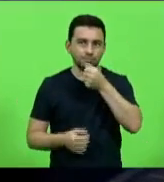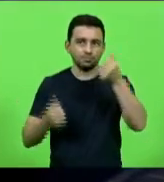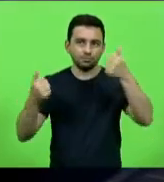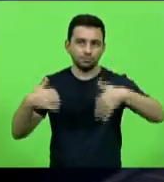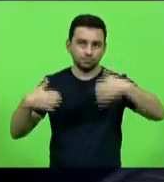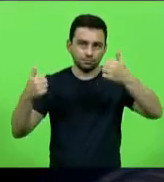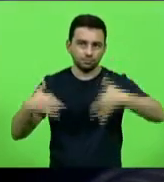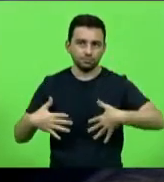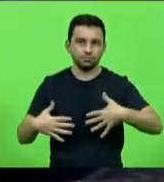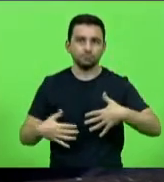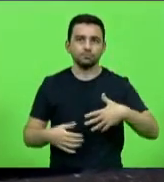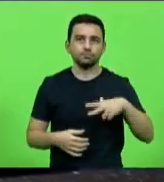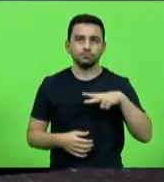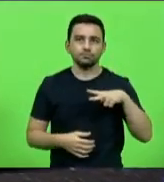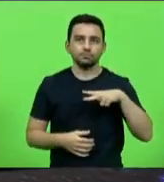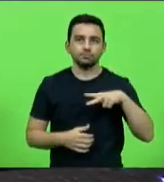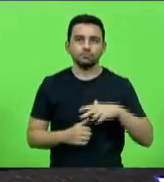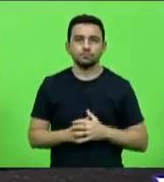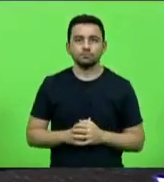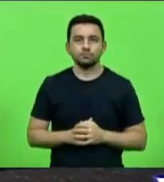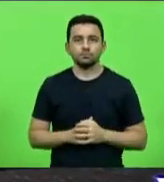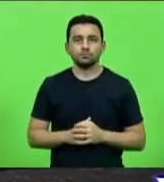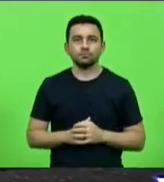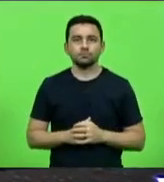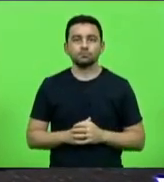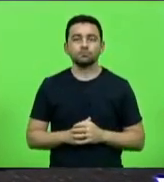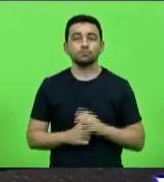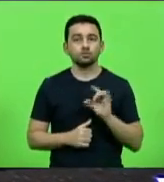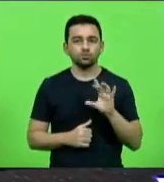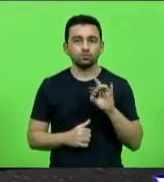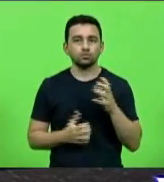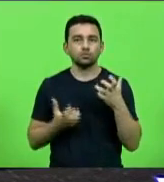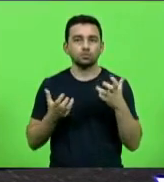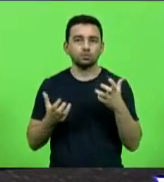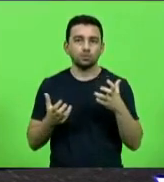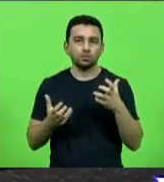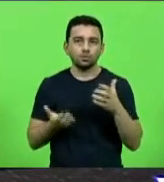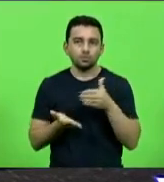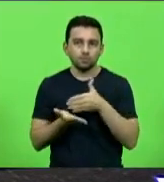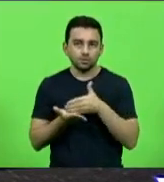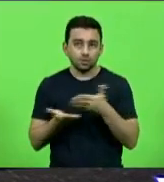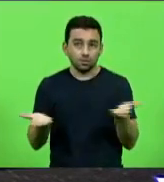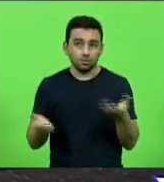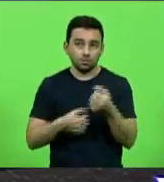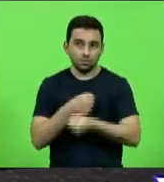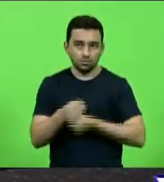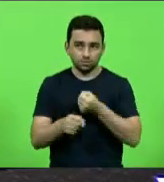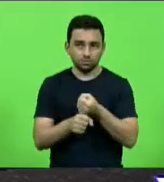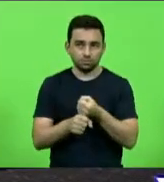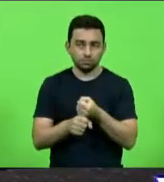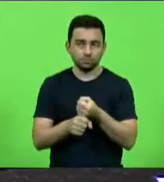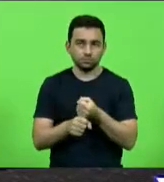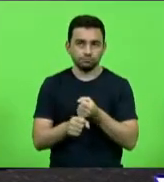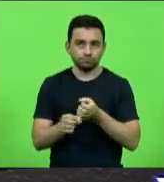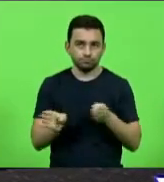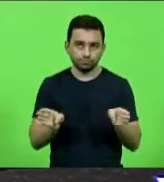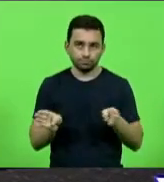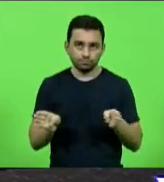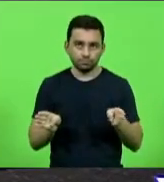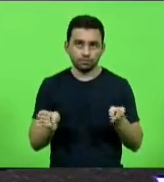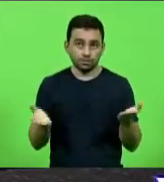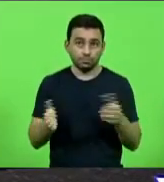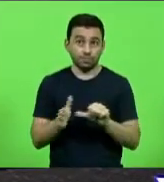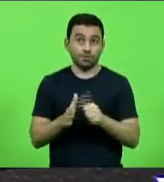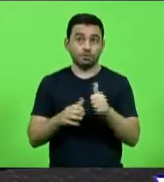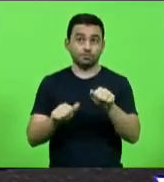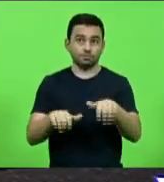explicações pessoais. Mas gostaria apenas de, começando este ano legislativo, apenas, e como essa é primeira sessão